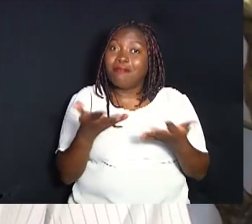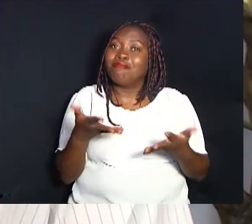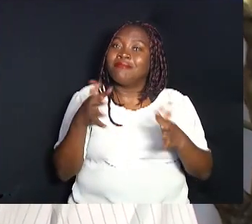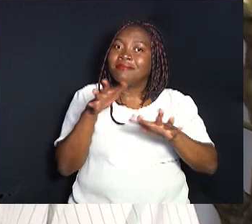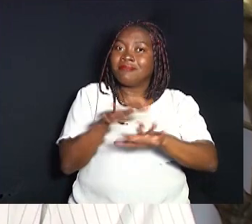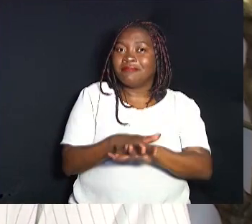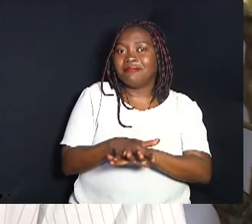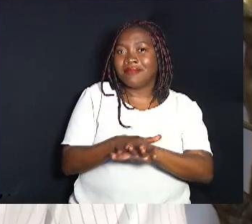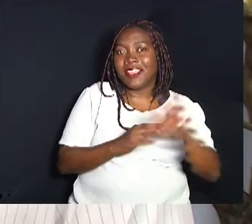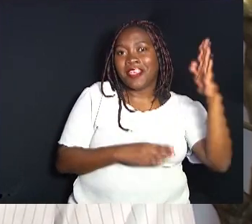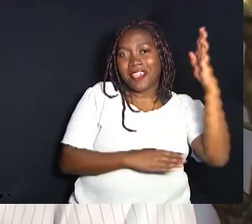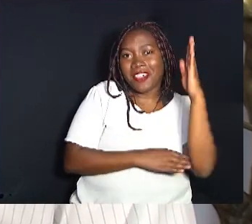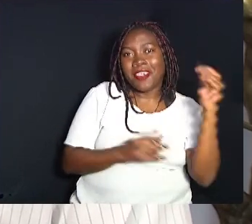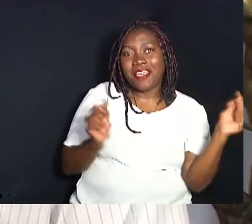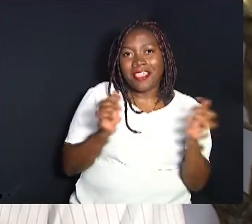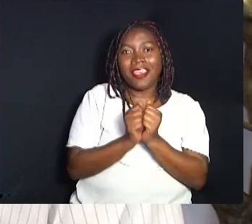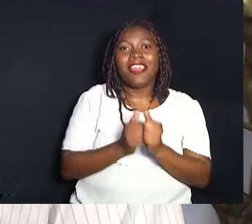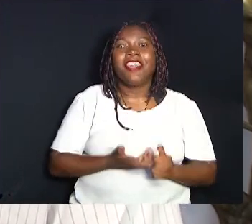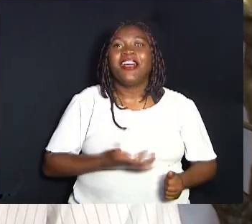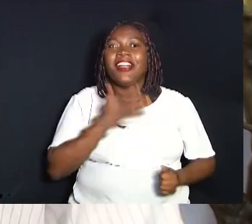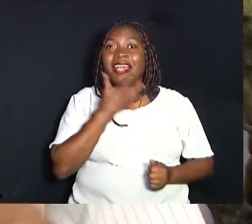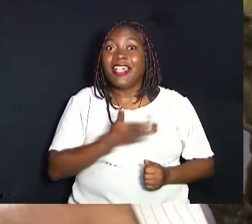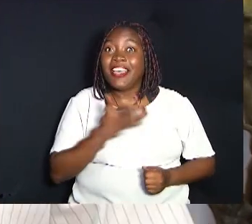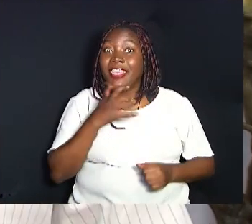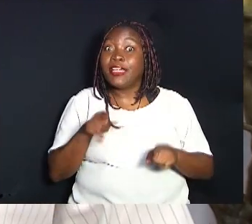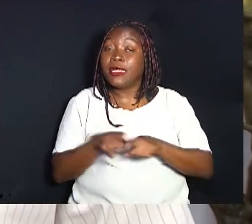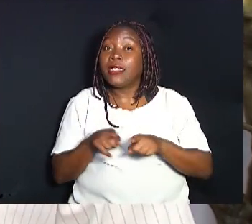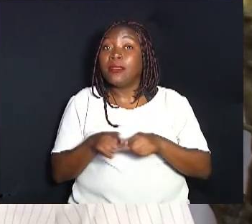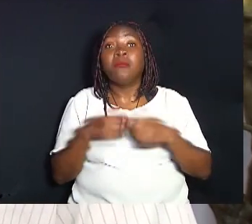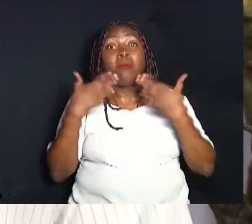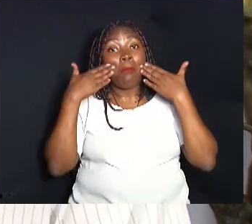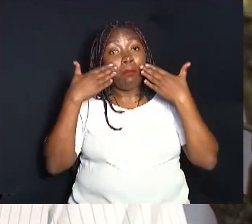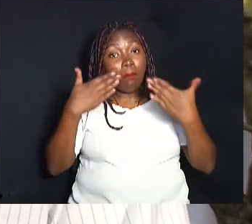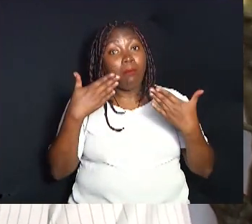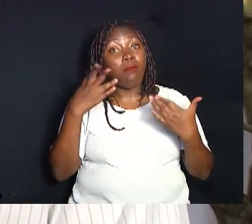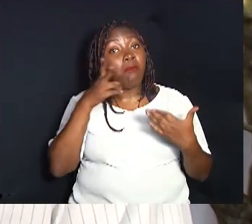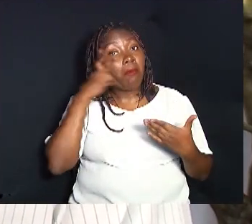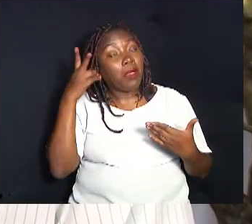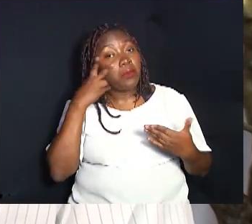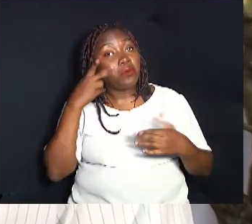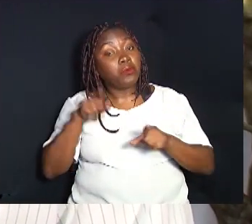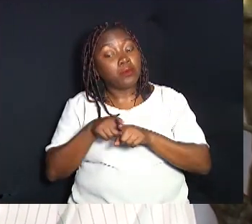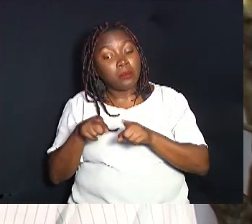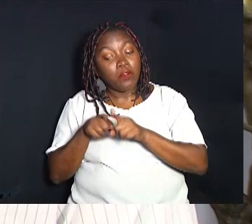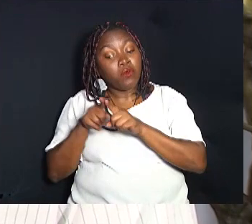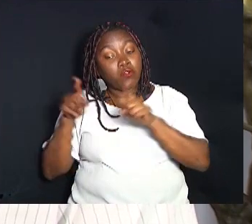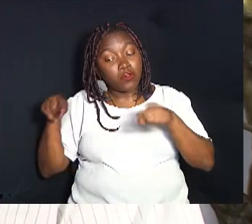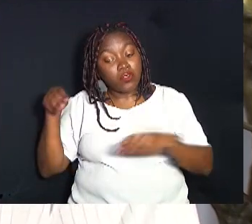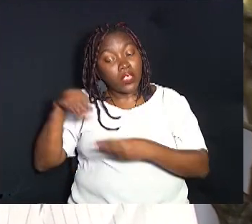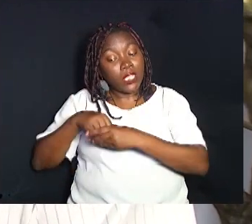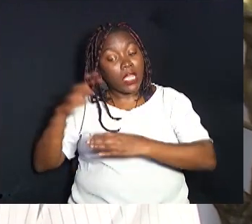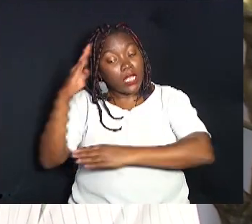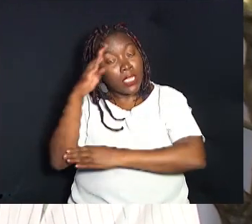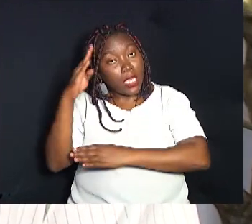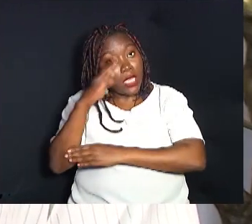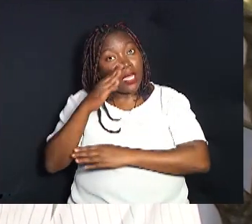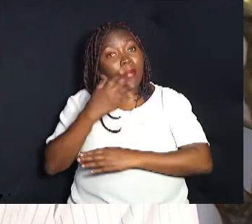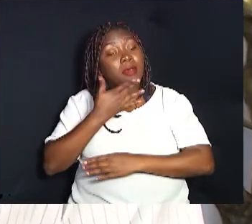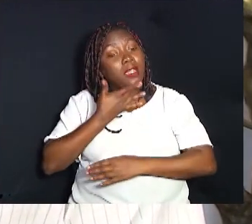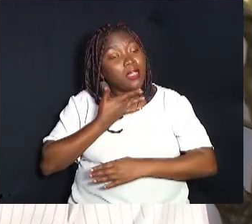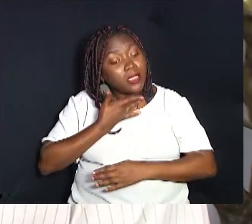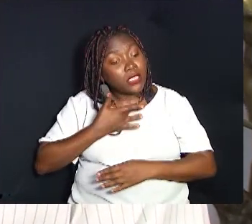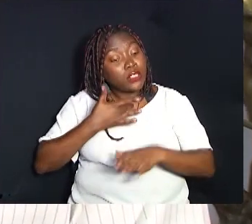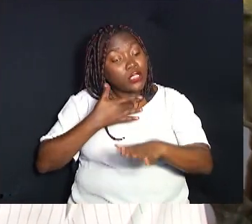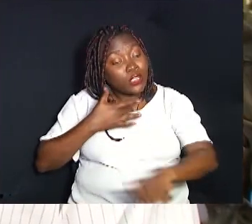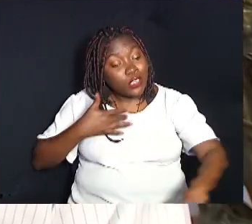clima natalino, expressando o desejo dos vereadores e todos os funcionários da Câmara para que as pessoas de Campinas